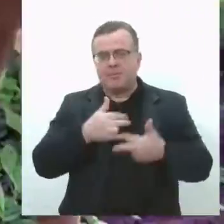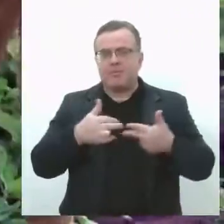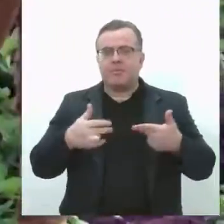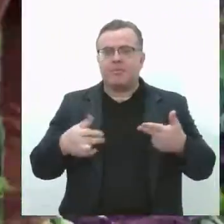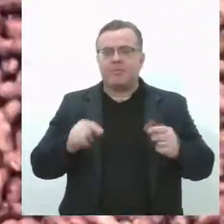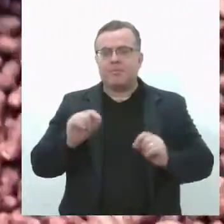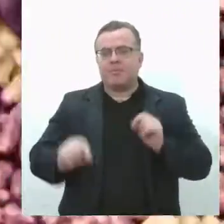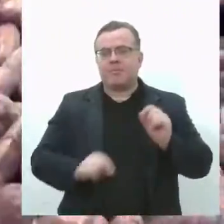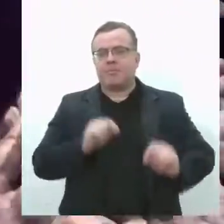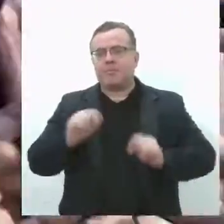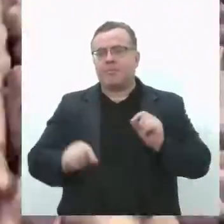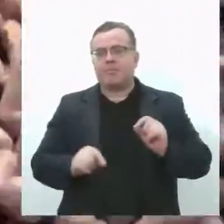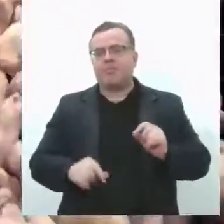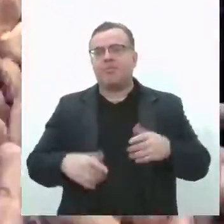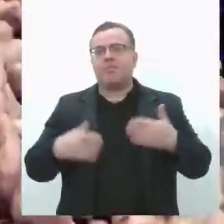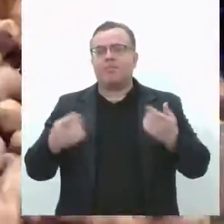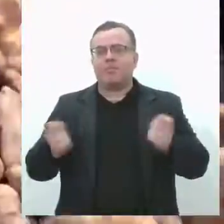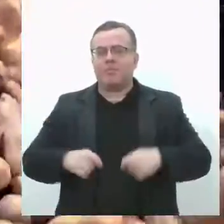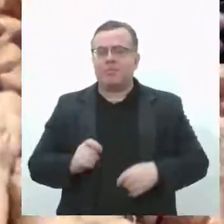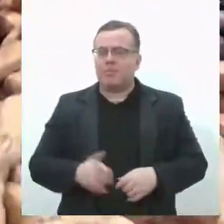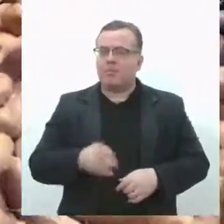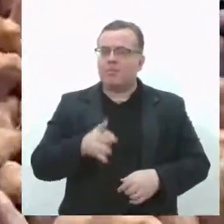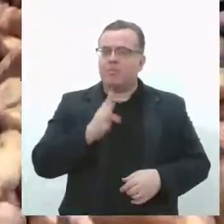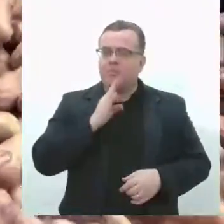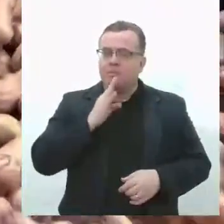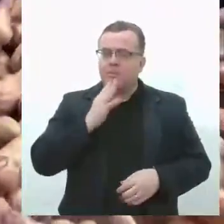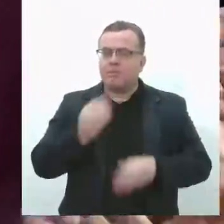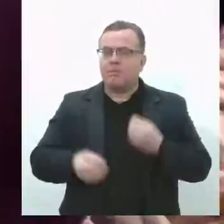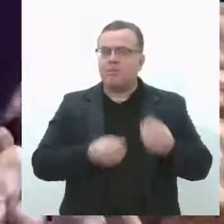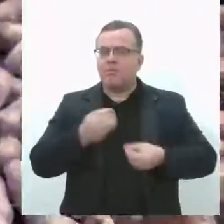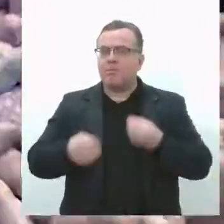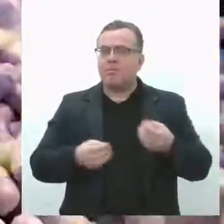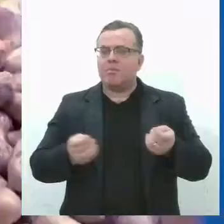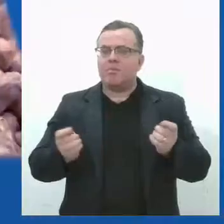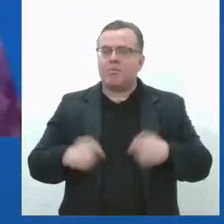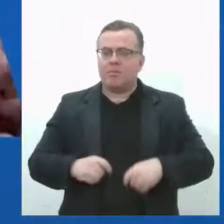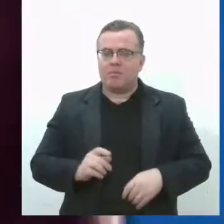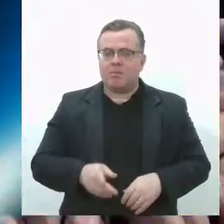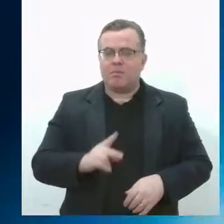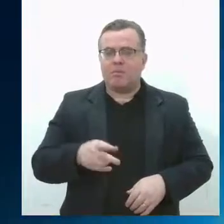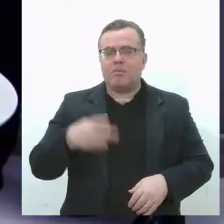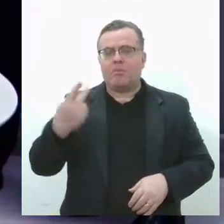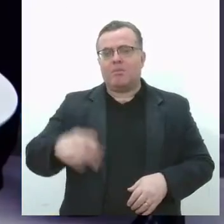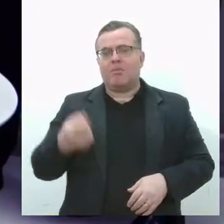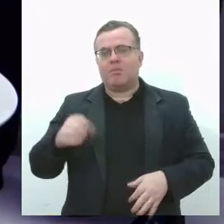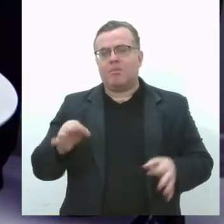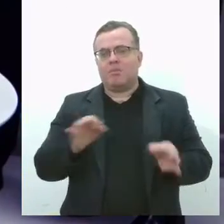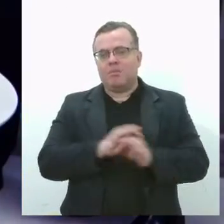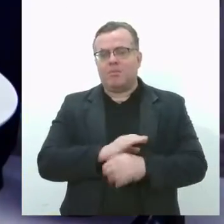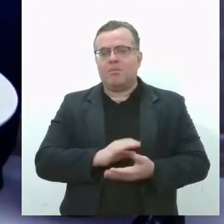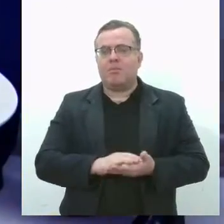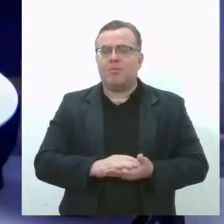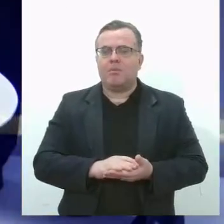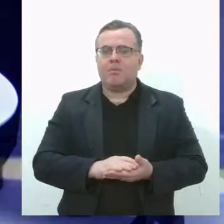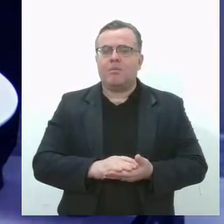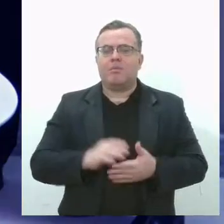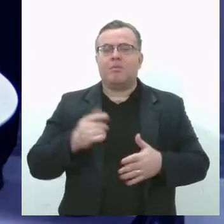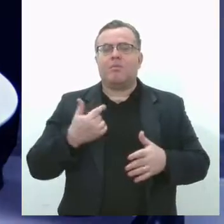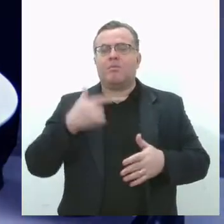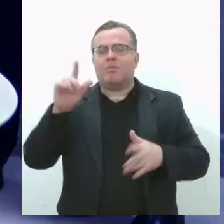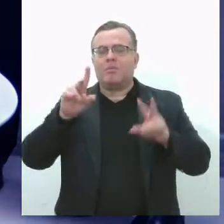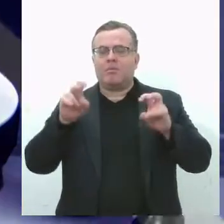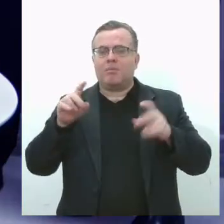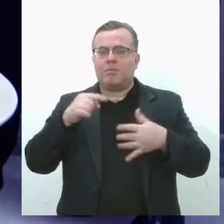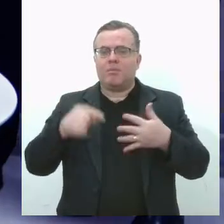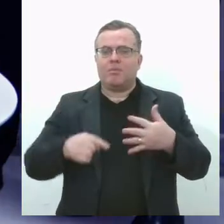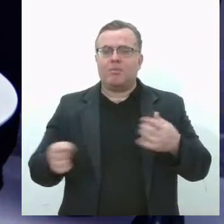alimento típico reconhecido como patrimônio imaterial do Estado. Esses e outros assuntos você